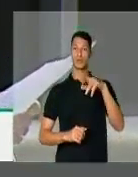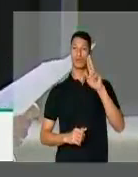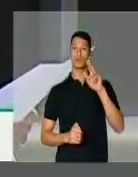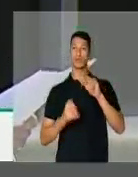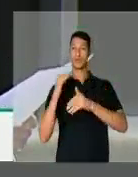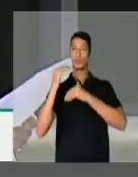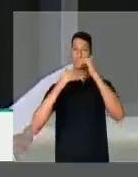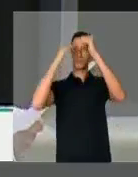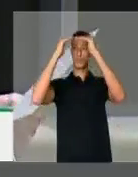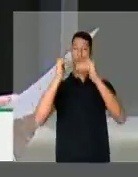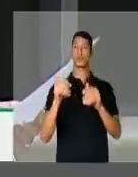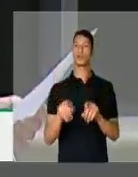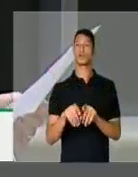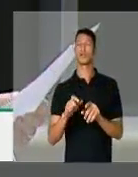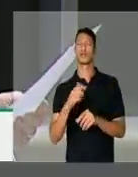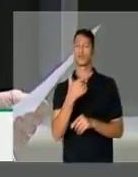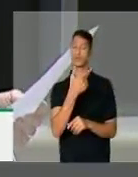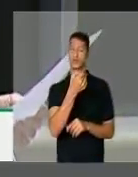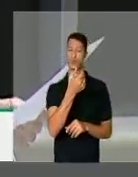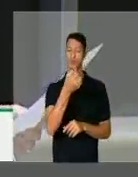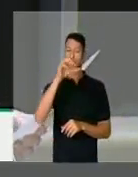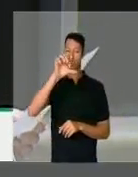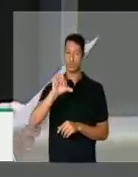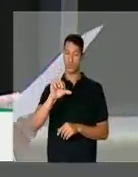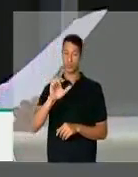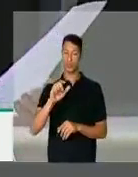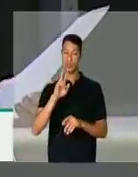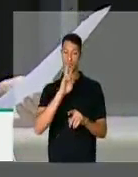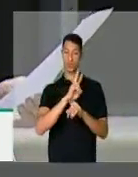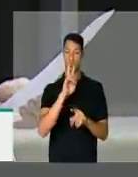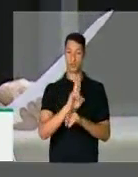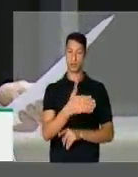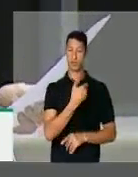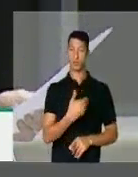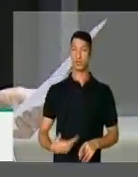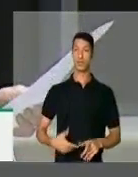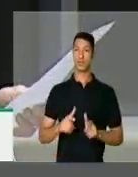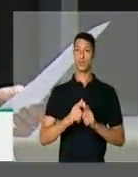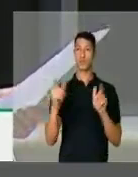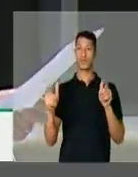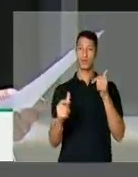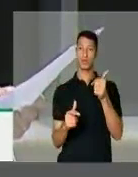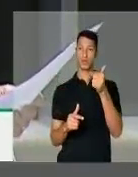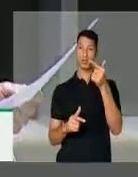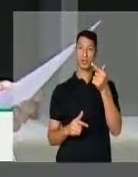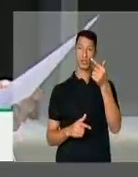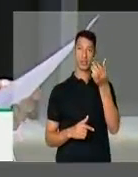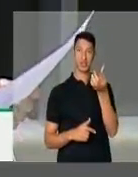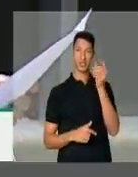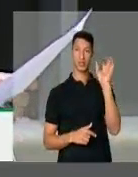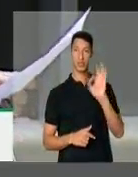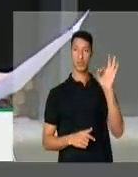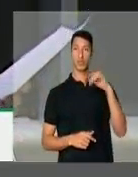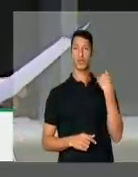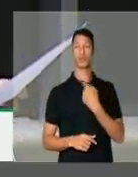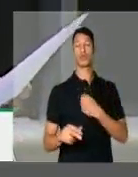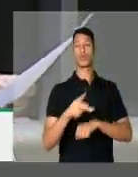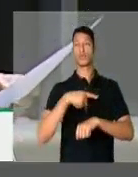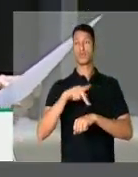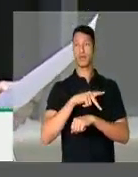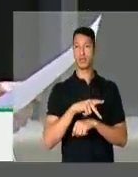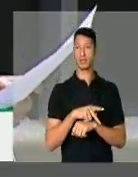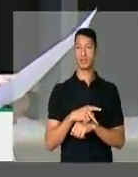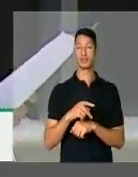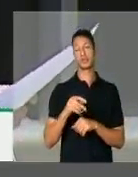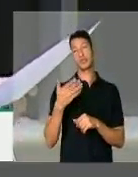Unidas por Desenvolvimento, desde 2009 a Defensoria Pública cresceu 176% em nosso país